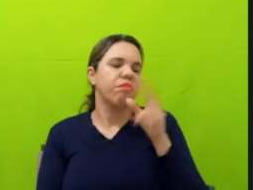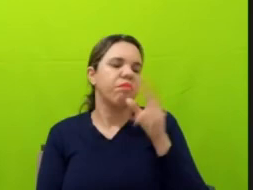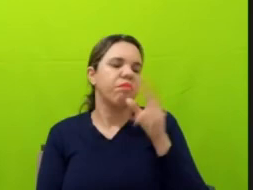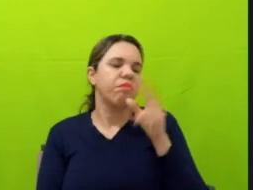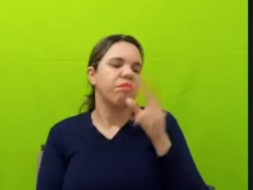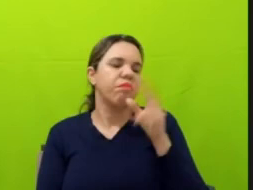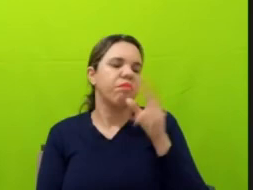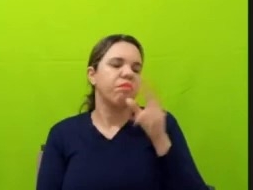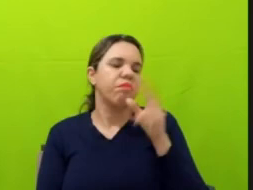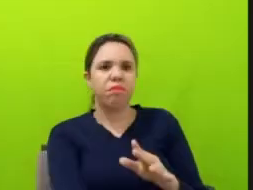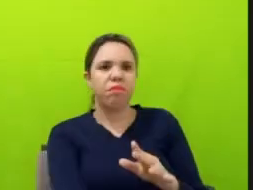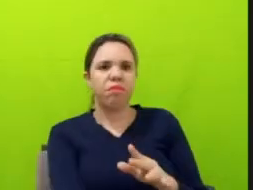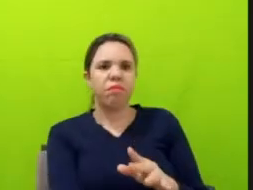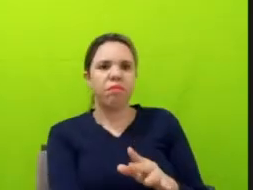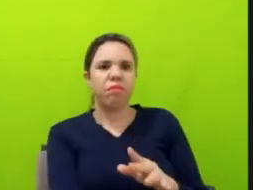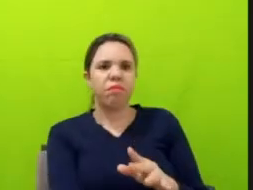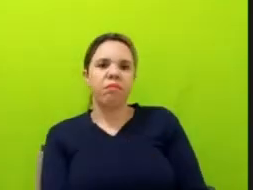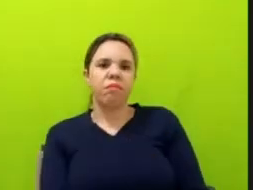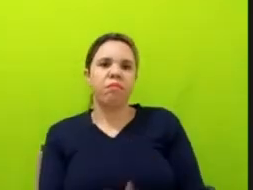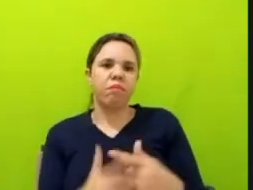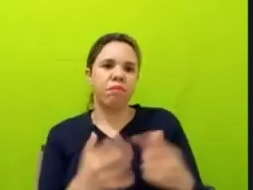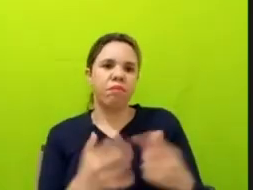destruição está muito rápida.